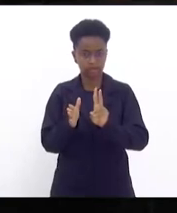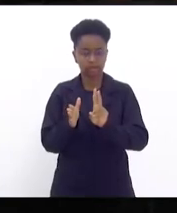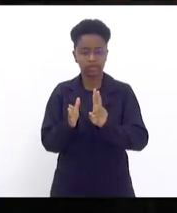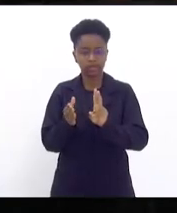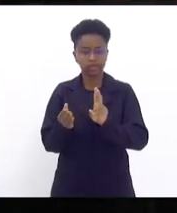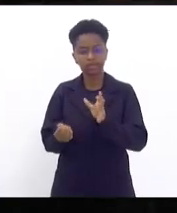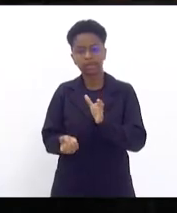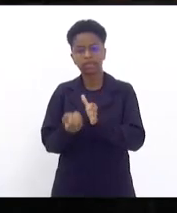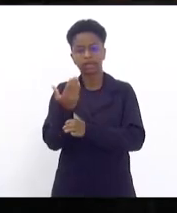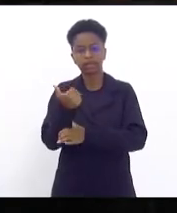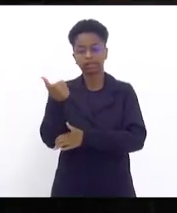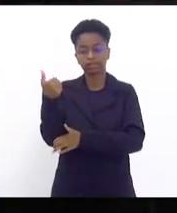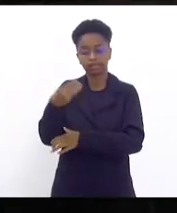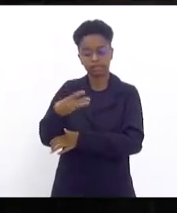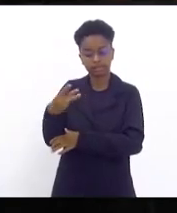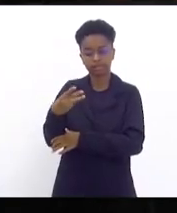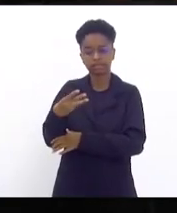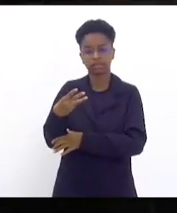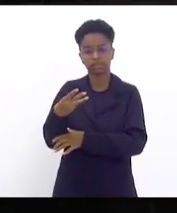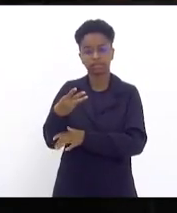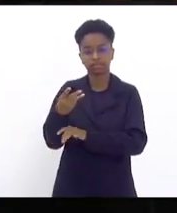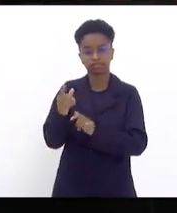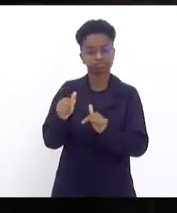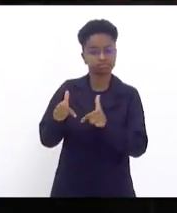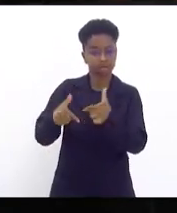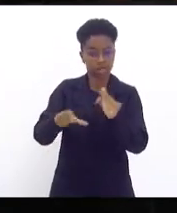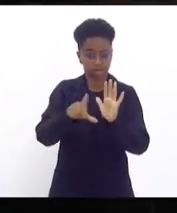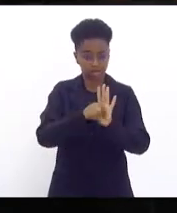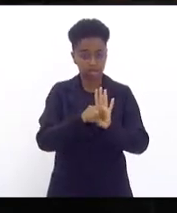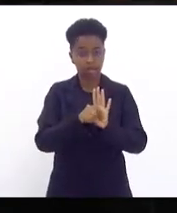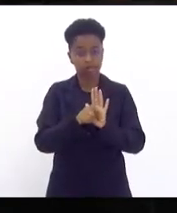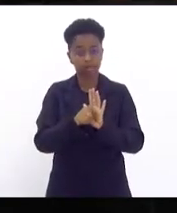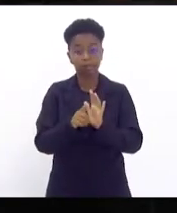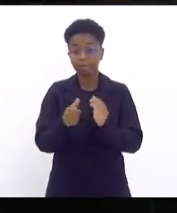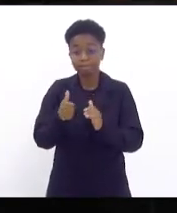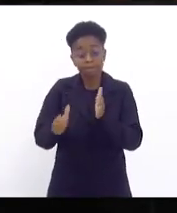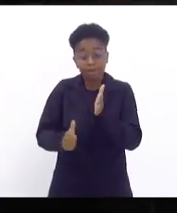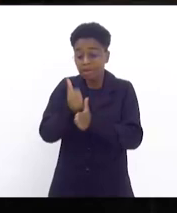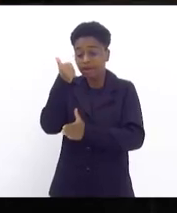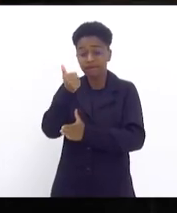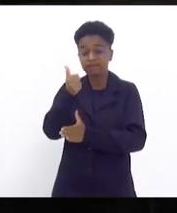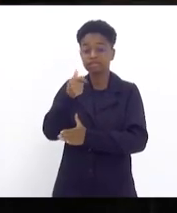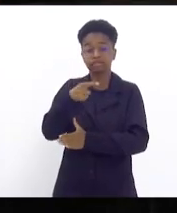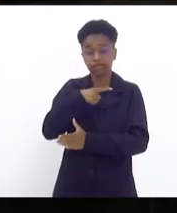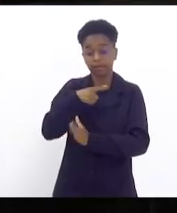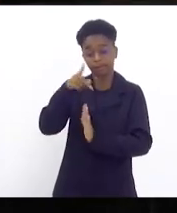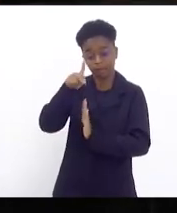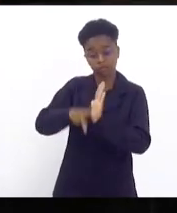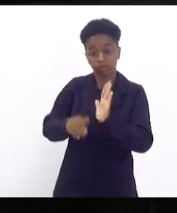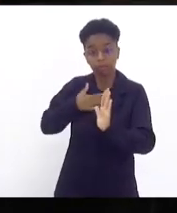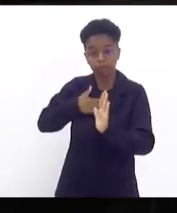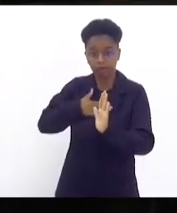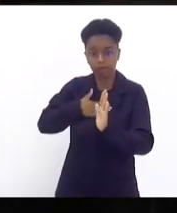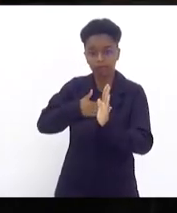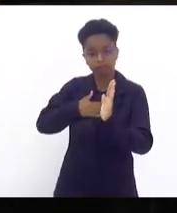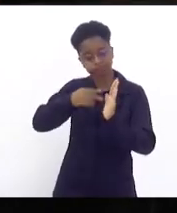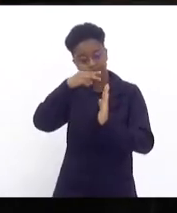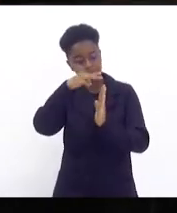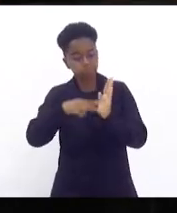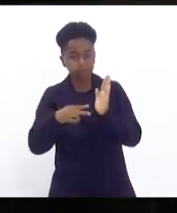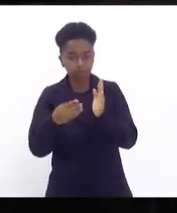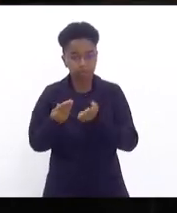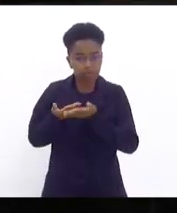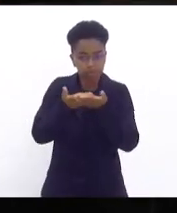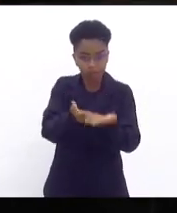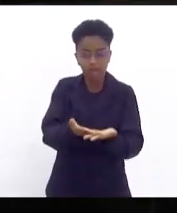13ª Legislatura, apreciou um projeto de minha autoria. Precisei de um tempo para assimilar tudo o que